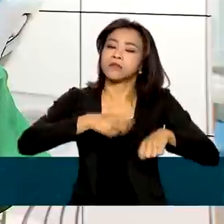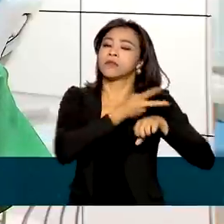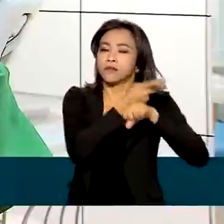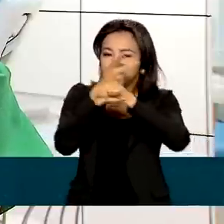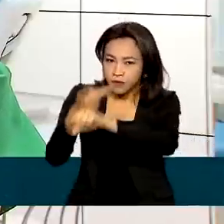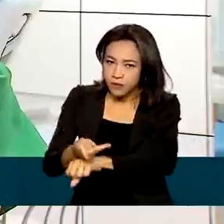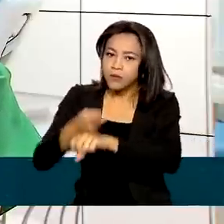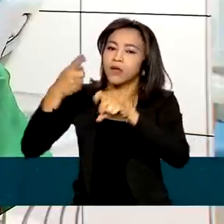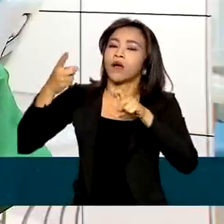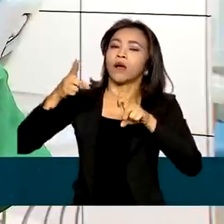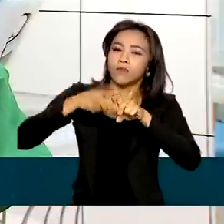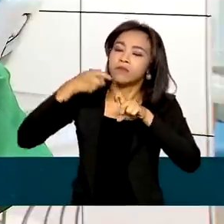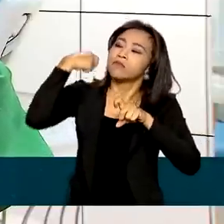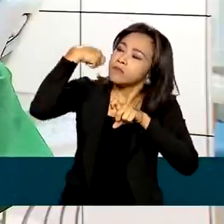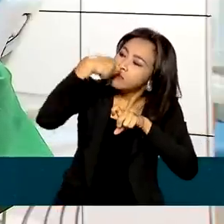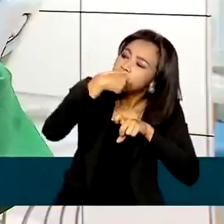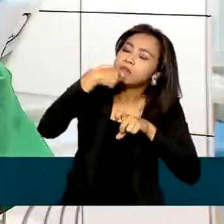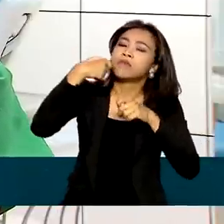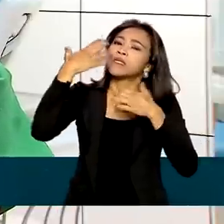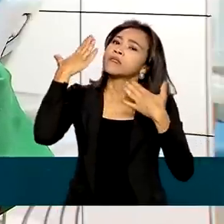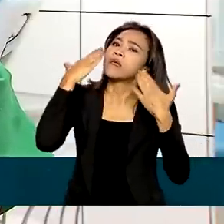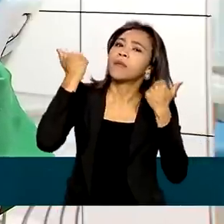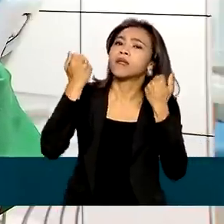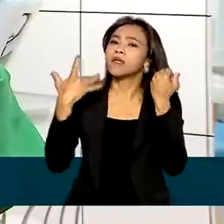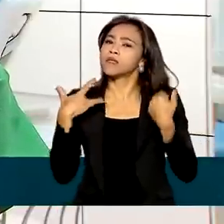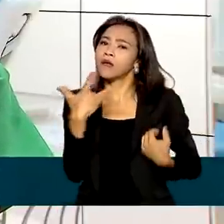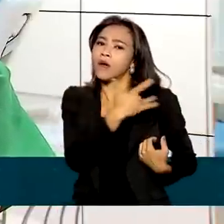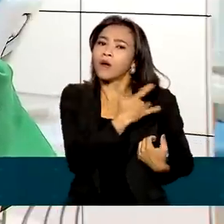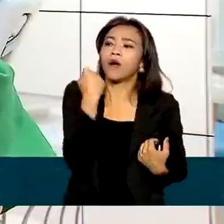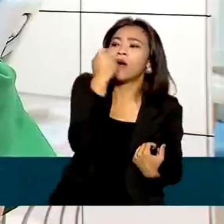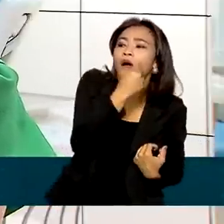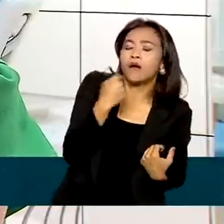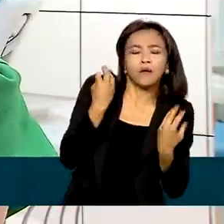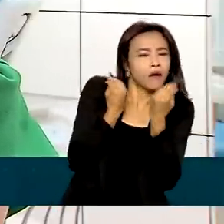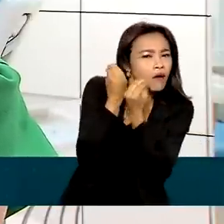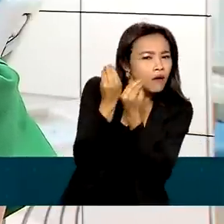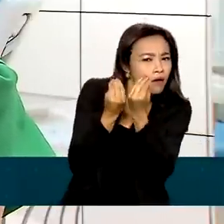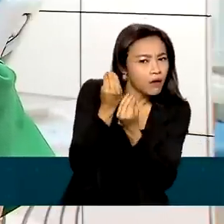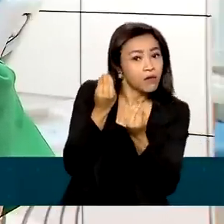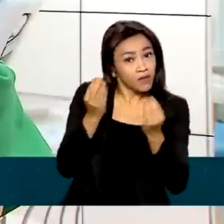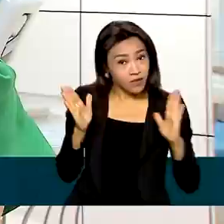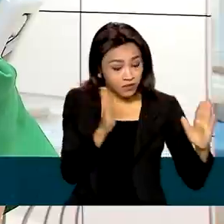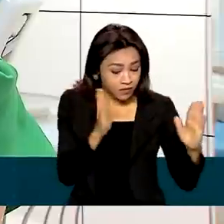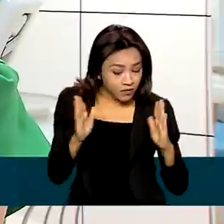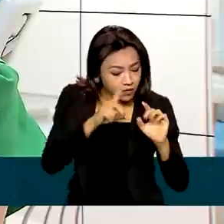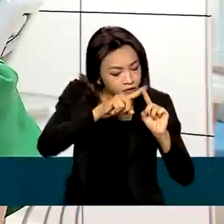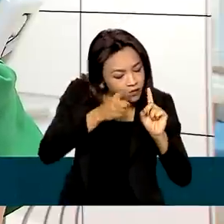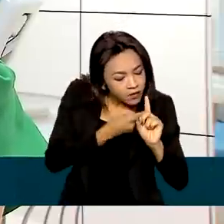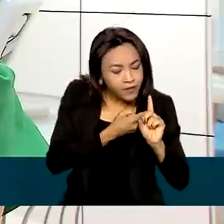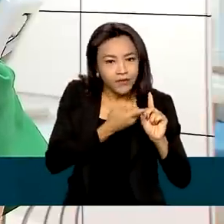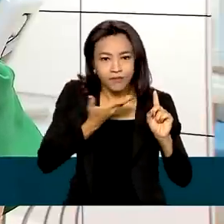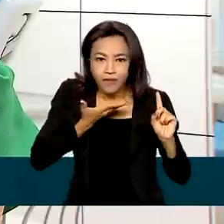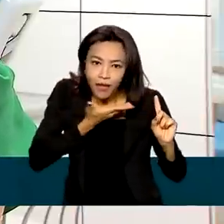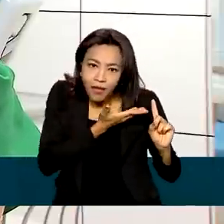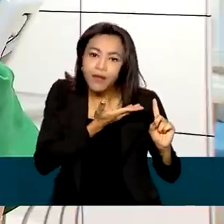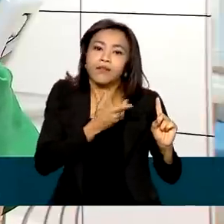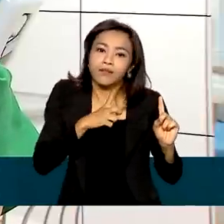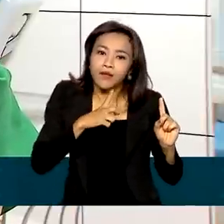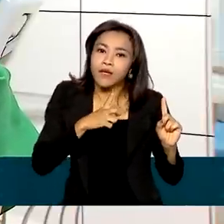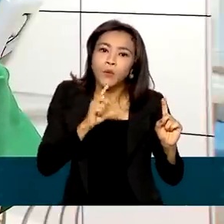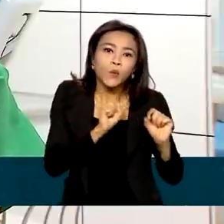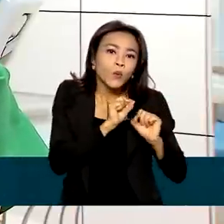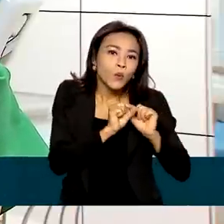sim, a gente tem que fazer uma avaliação de como está a saúde bucal da gestante, porque durante a gestação a grávida tem uma